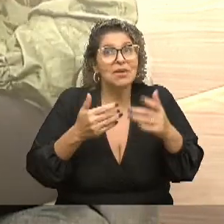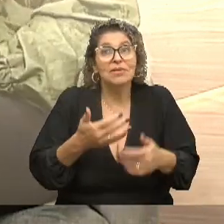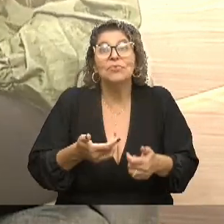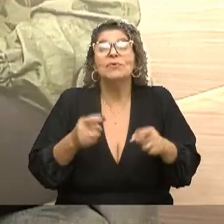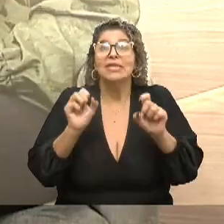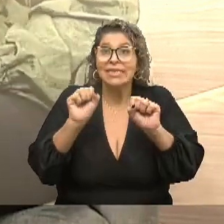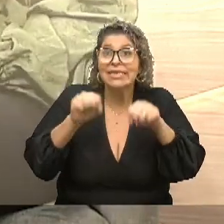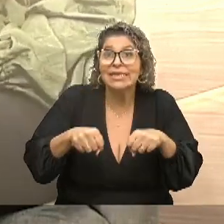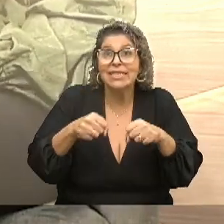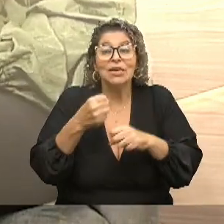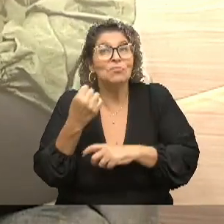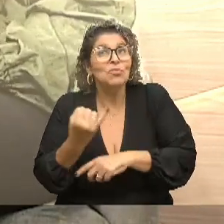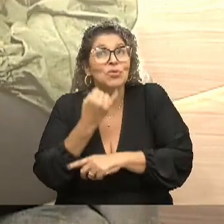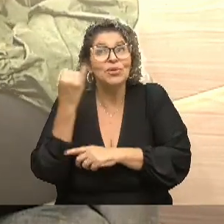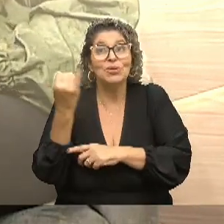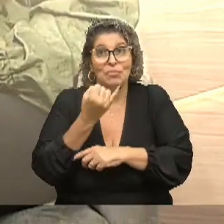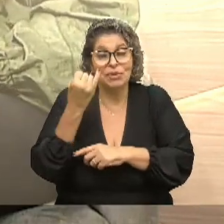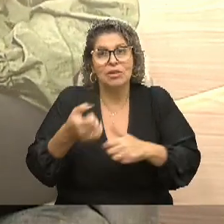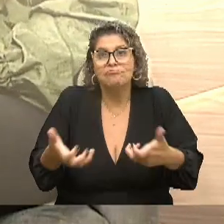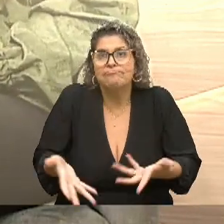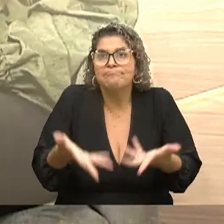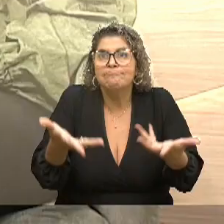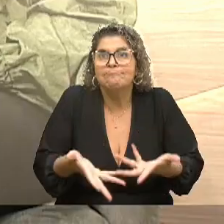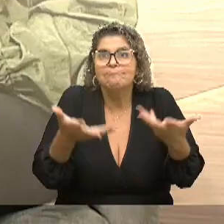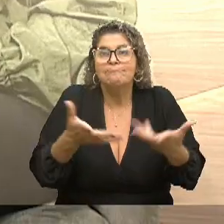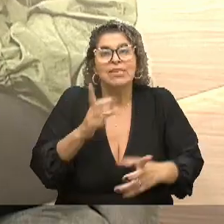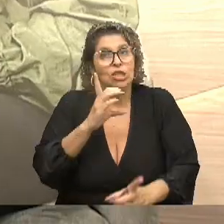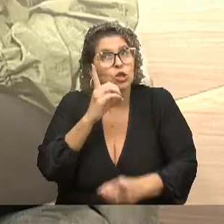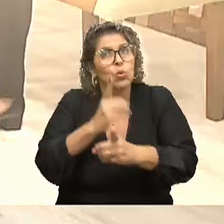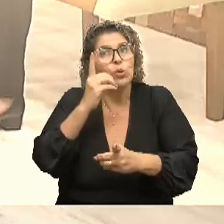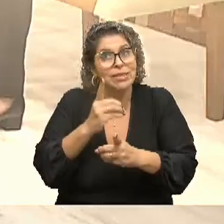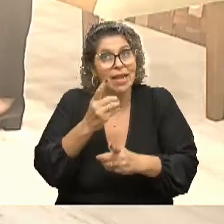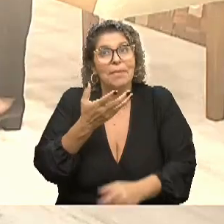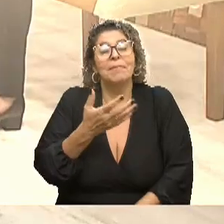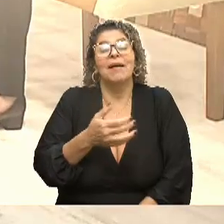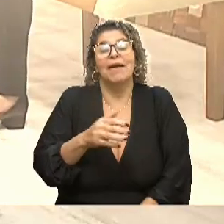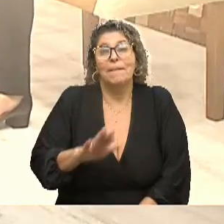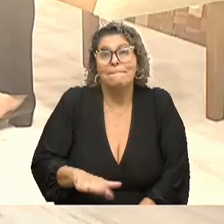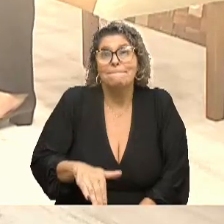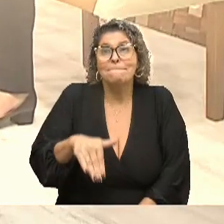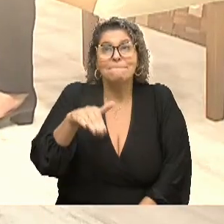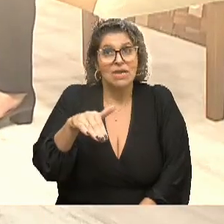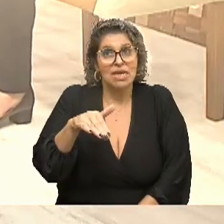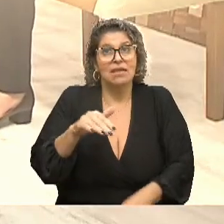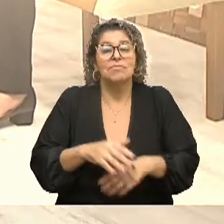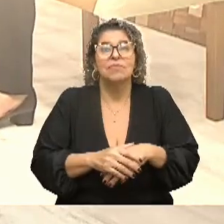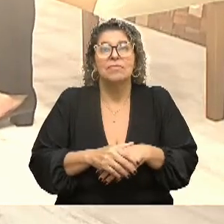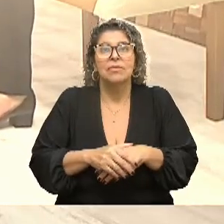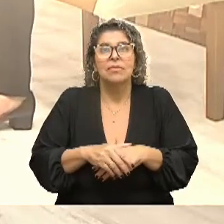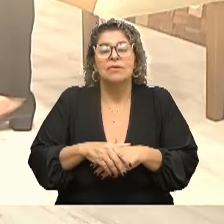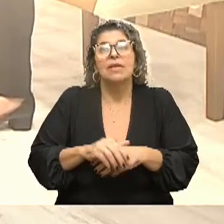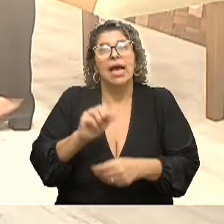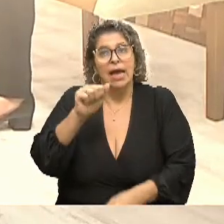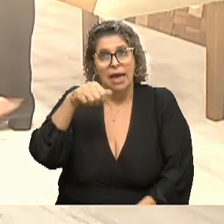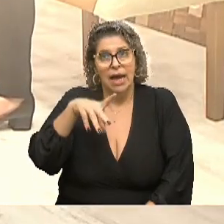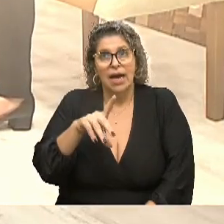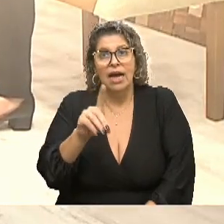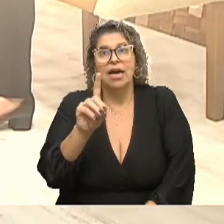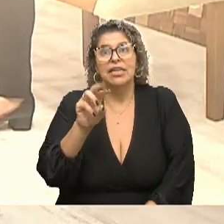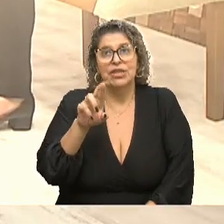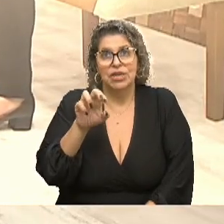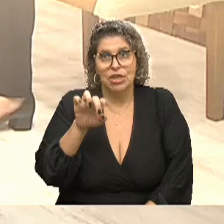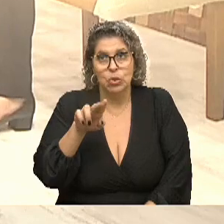Então, sim, é muito importante estimular e detectar cedo. Ana, também a questão do Andros, que ele tem